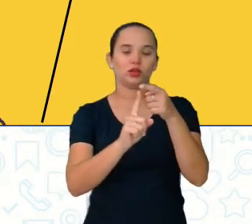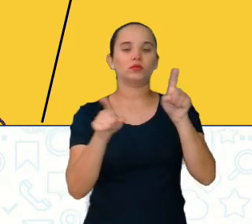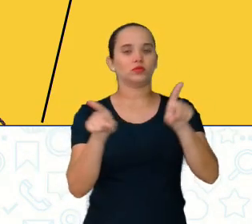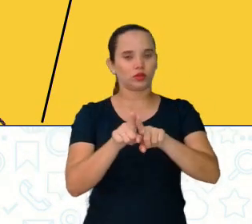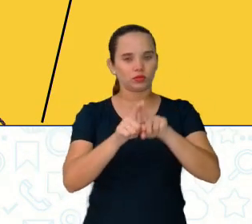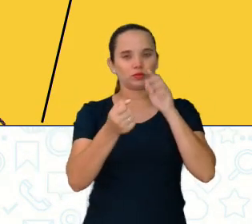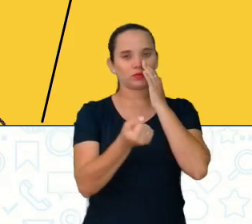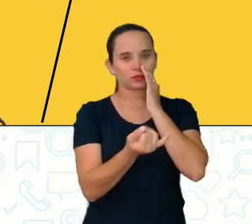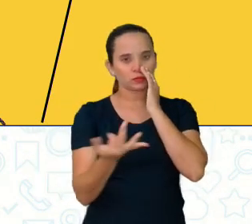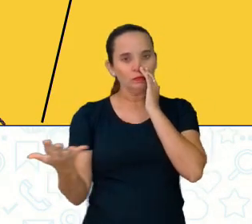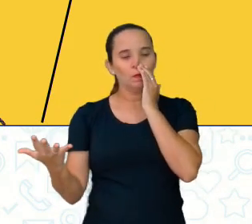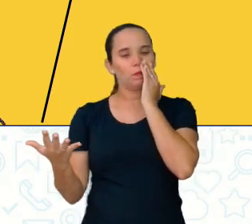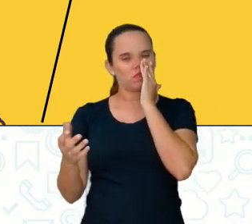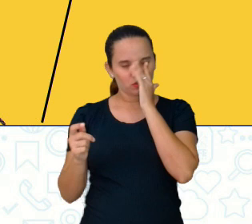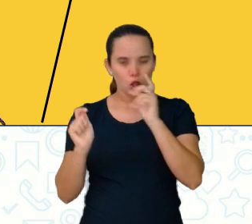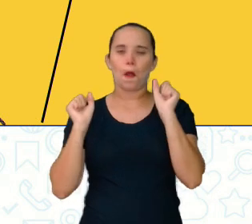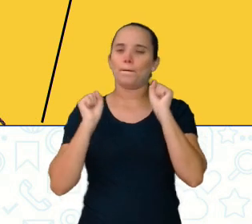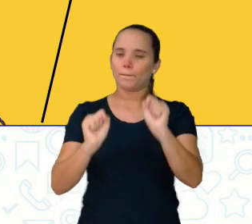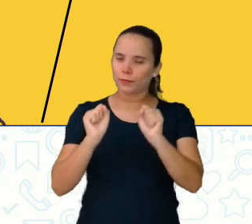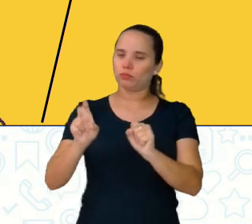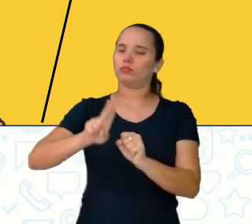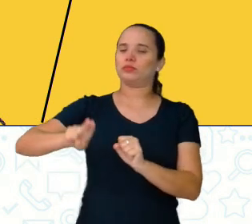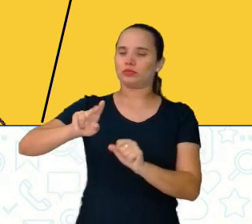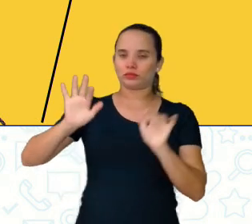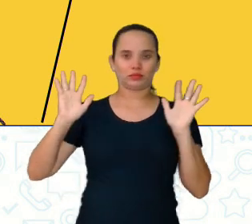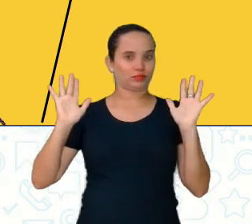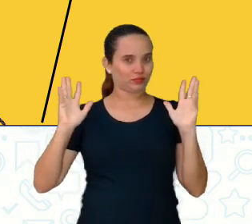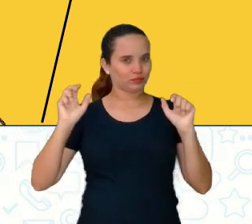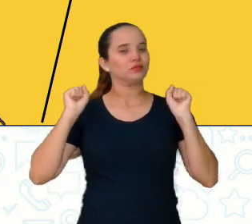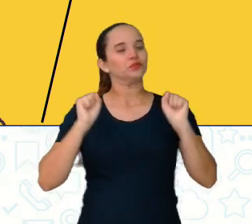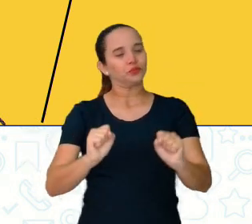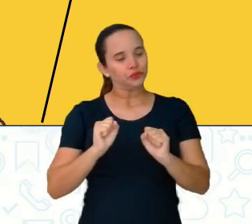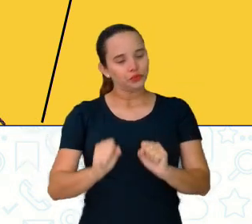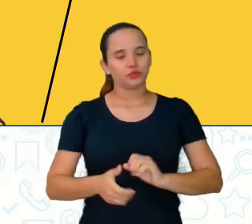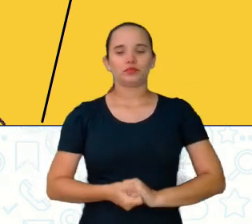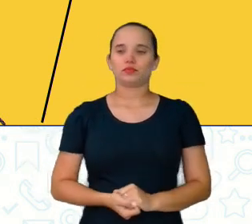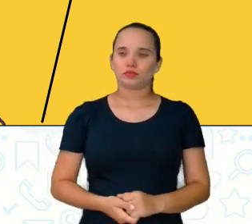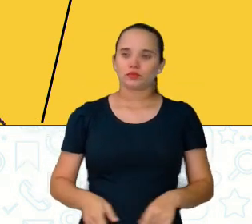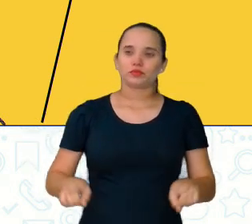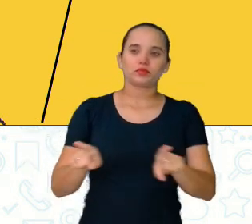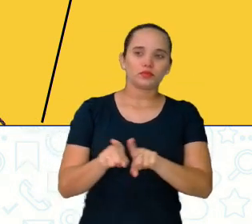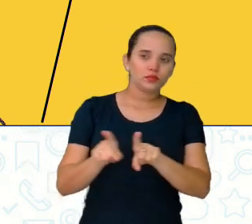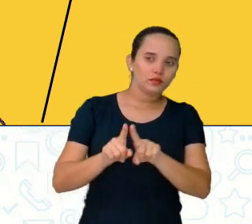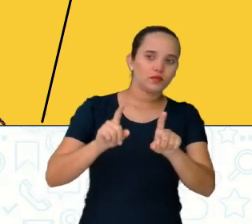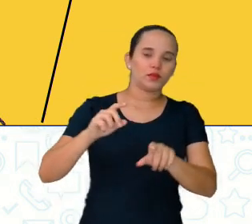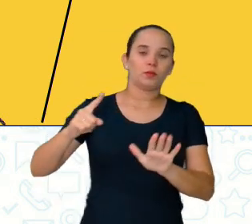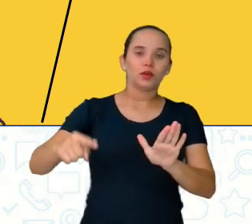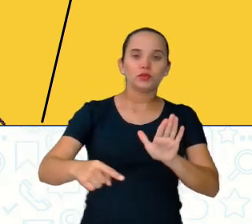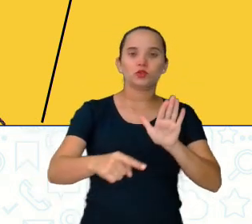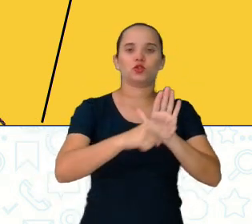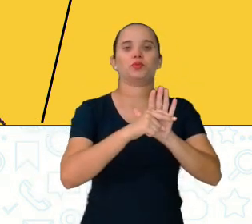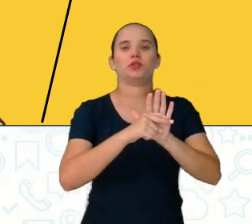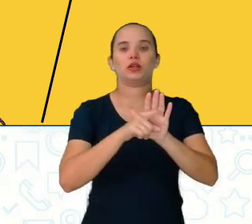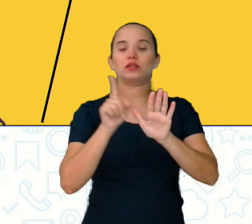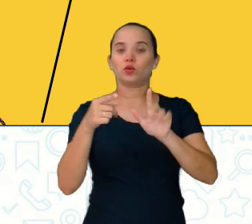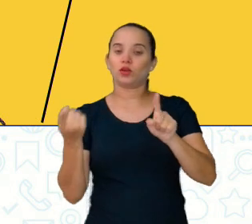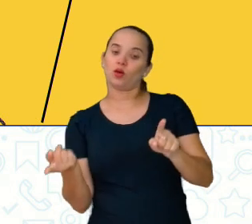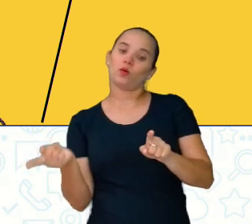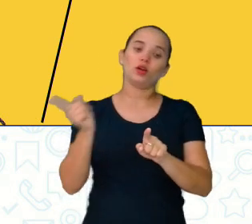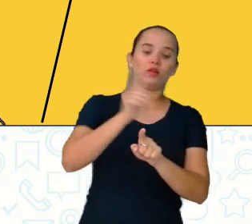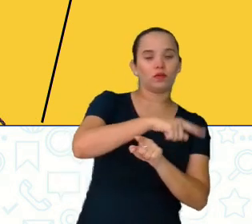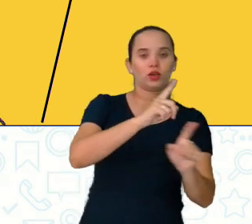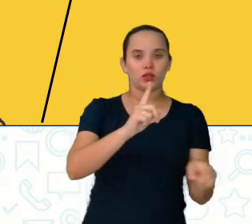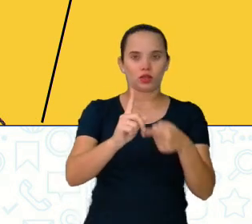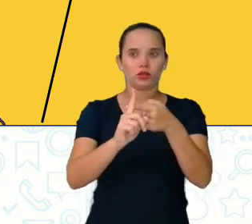contando. Pode contar no dedo? Pode. Subtração, está ligado, que é o contrário da adição. Números inteiros,